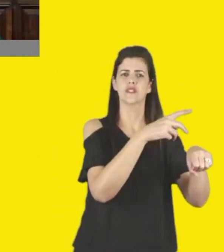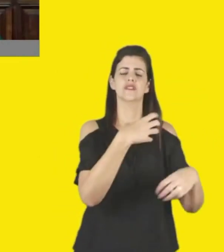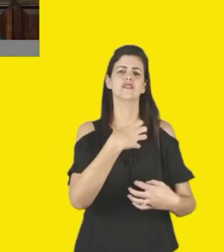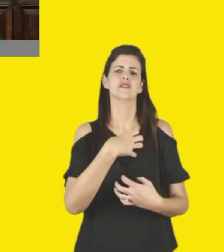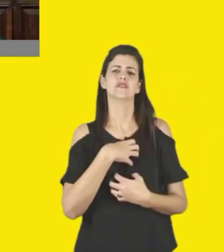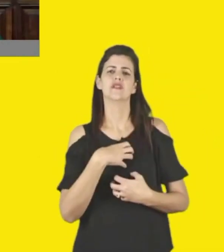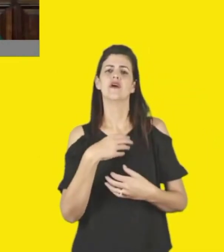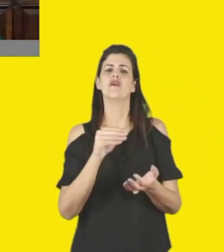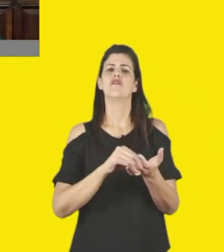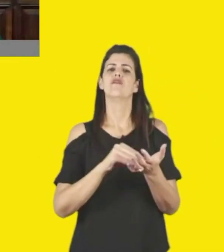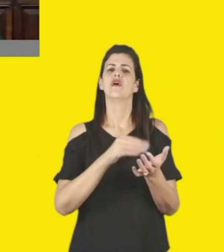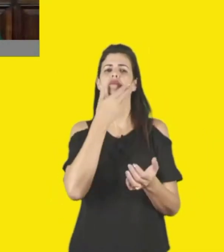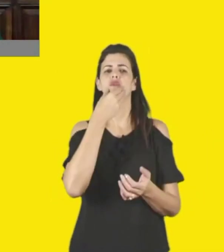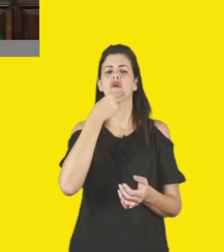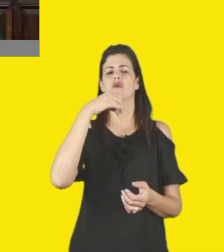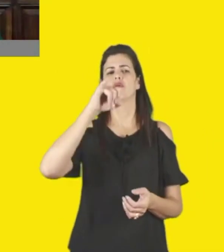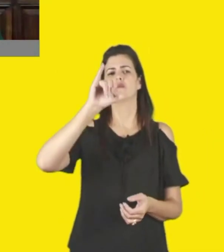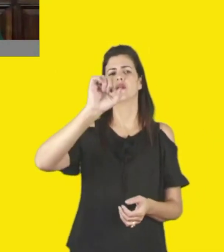Ismael,